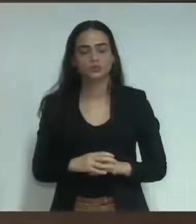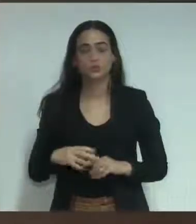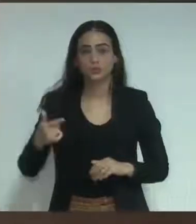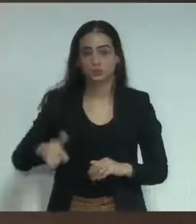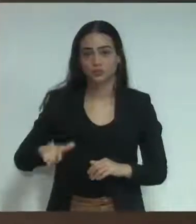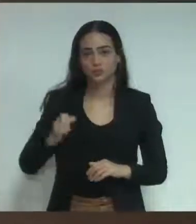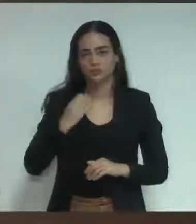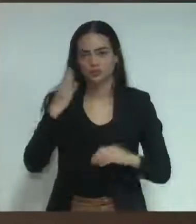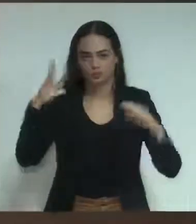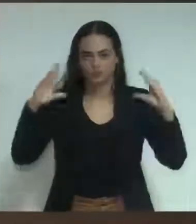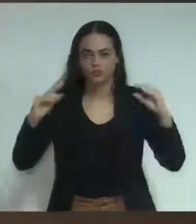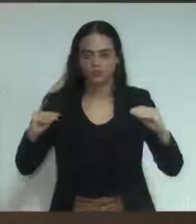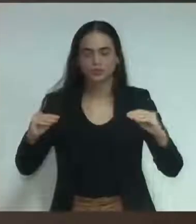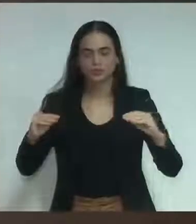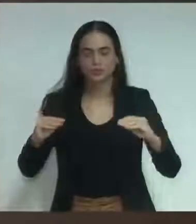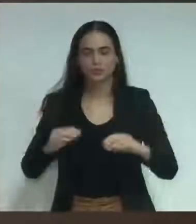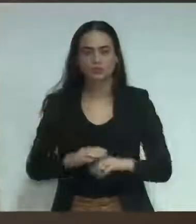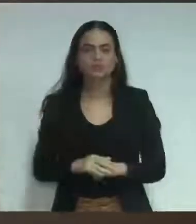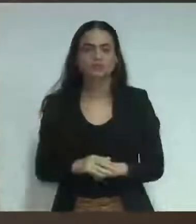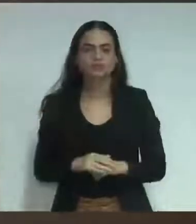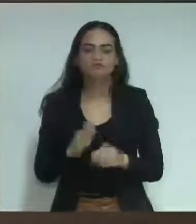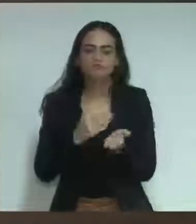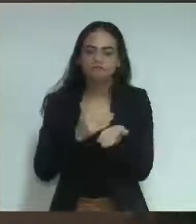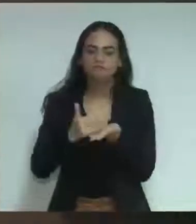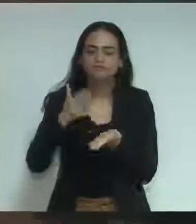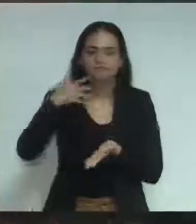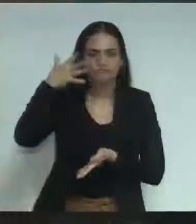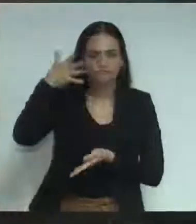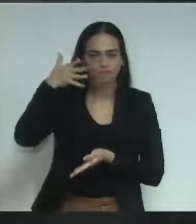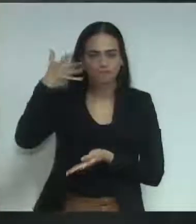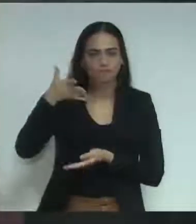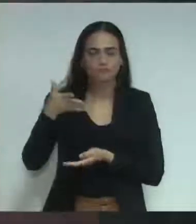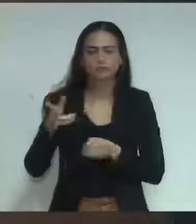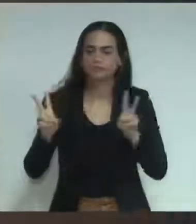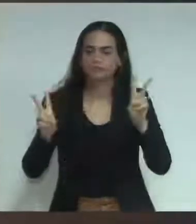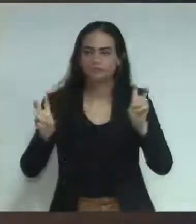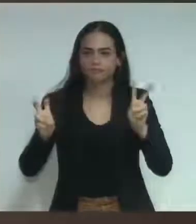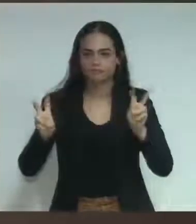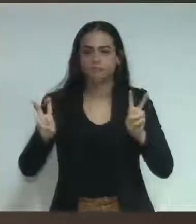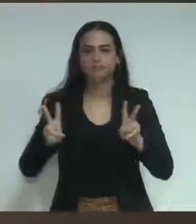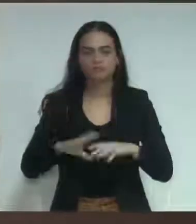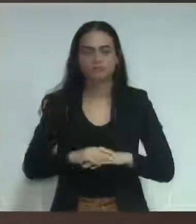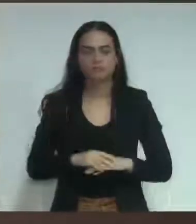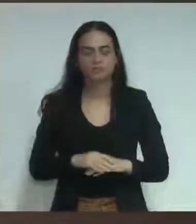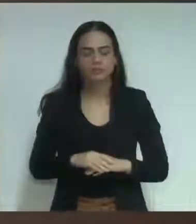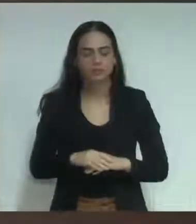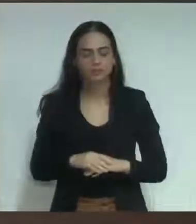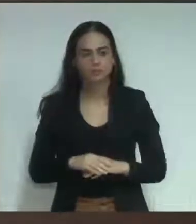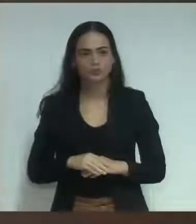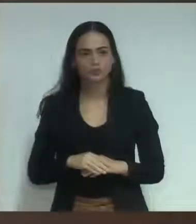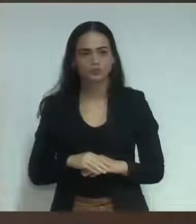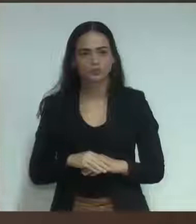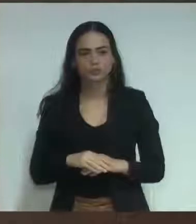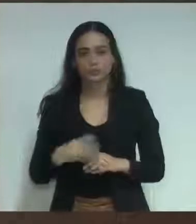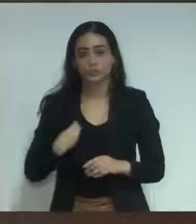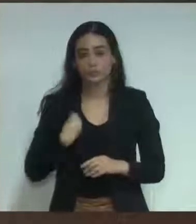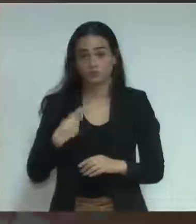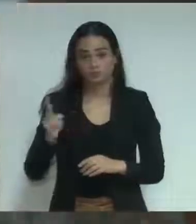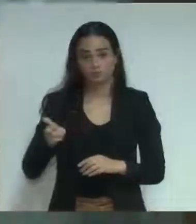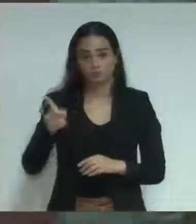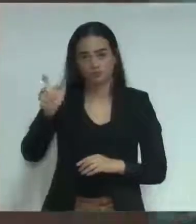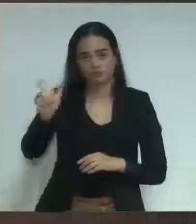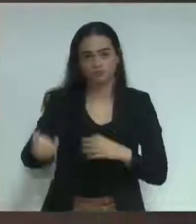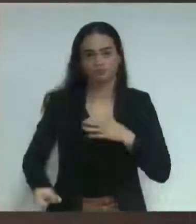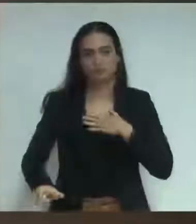uma boa noite. Gostaria de iniciar cumprimentando, está aqui ainda o nosso amigo,